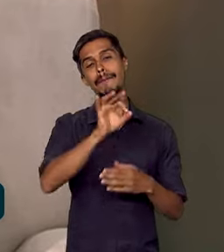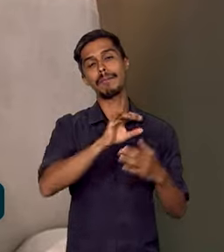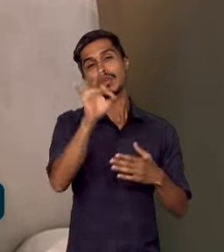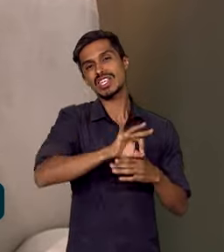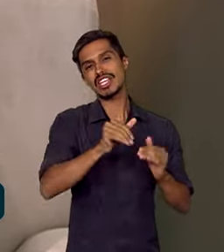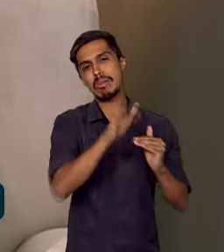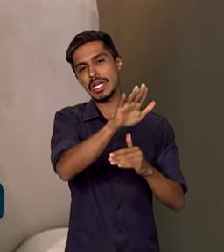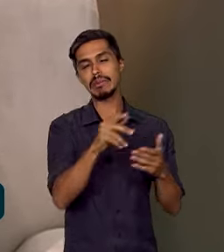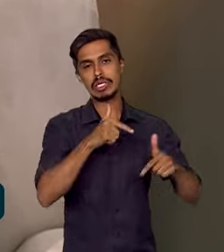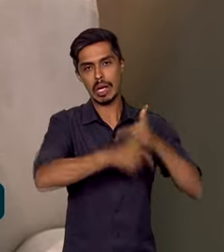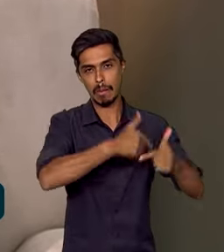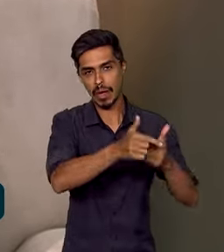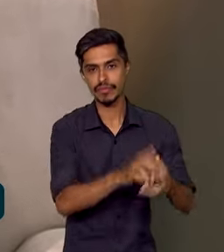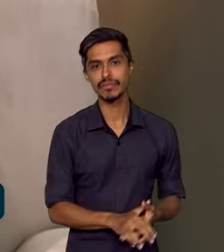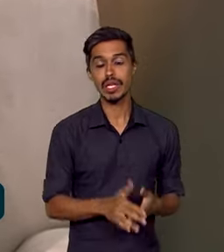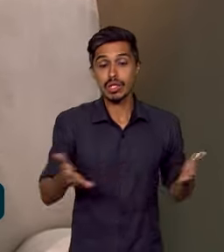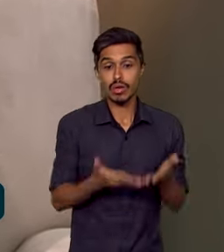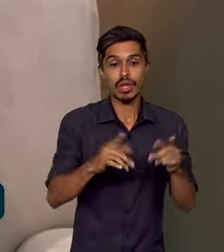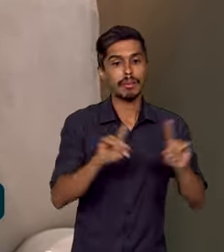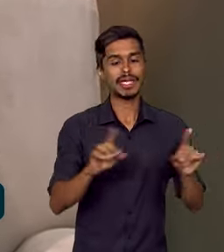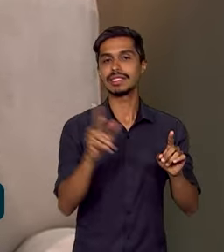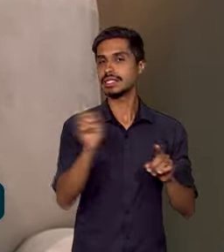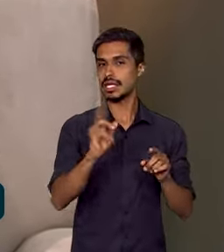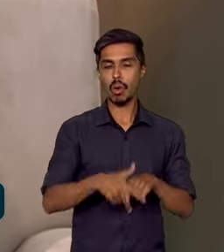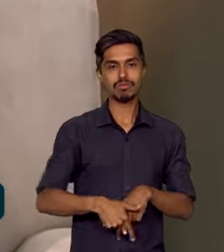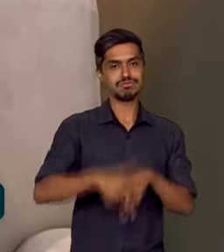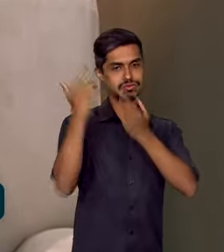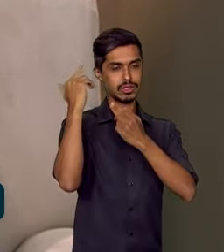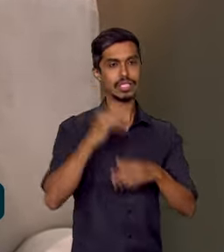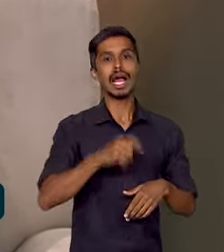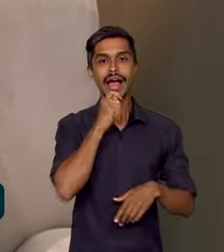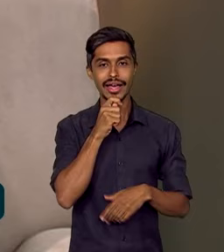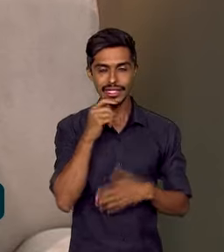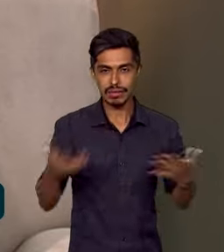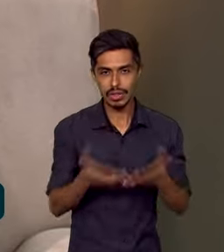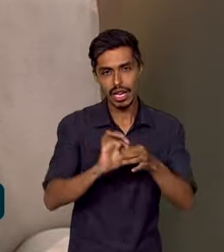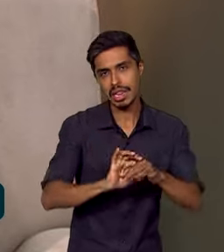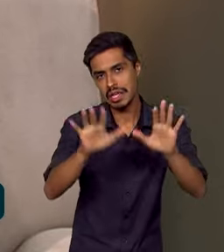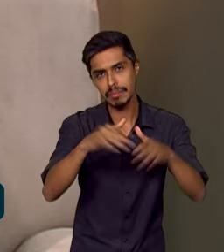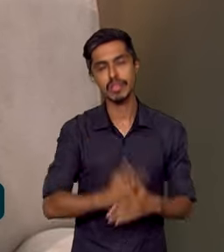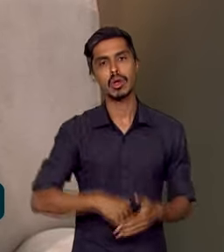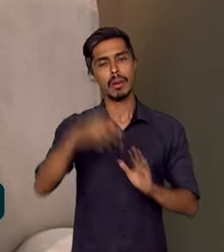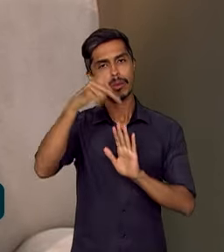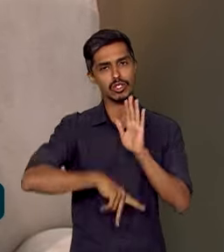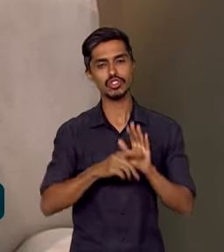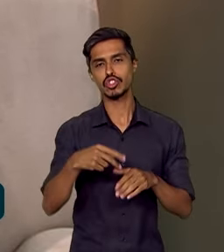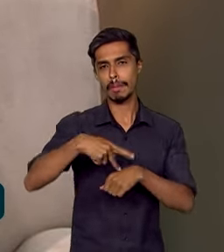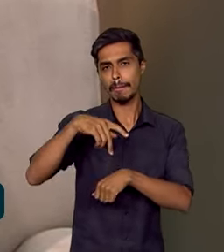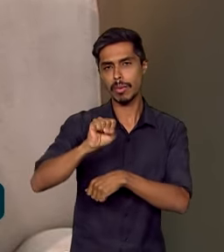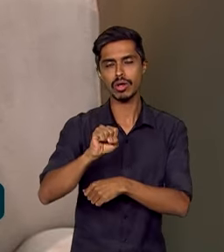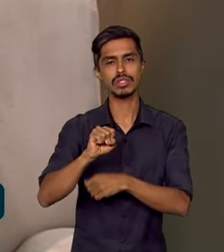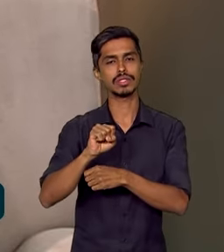funcionamento. Estimula, mas não regulamenta, deixa a liberdade para os programas de pós-graduação